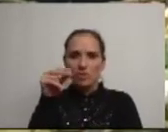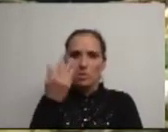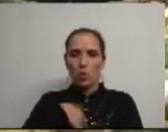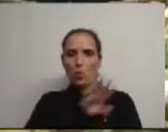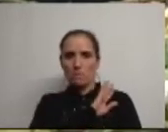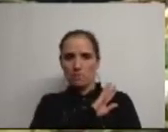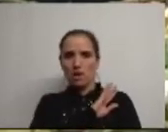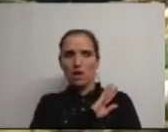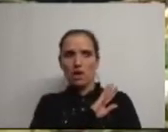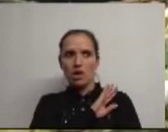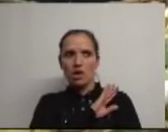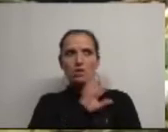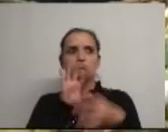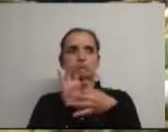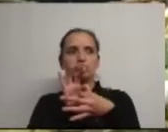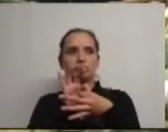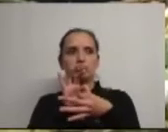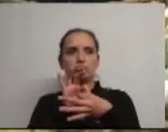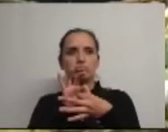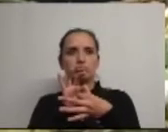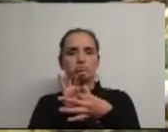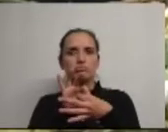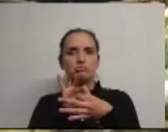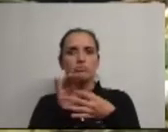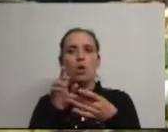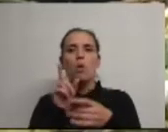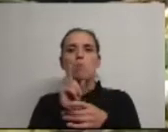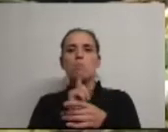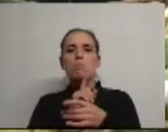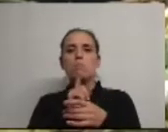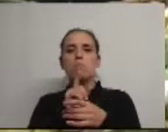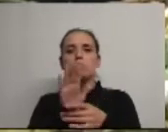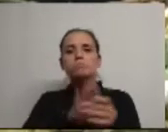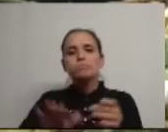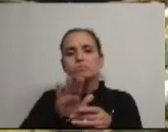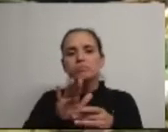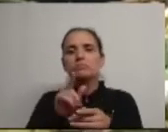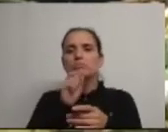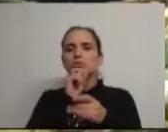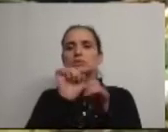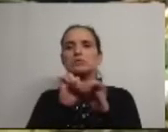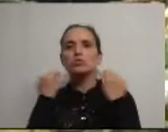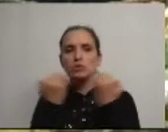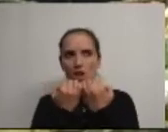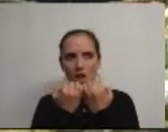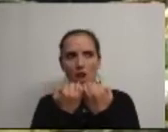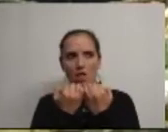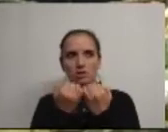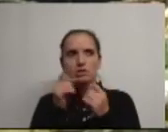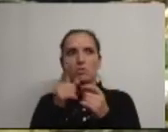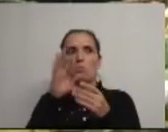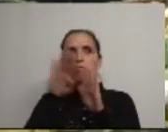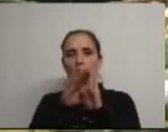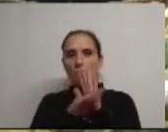Coimbra, sobre poder local e setor solidário, cujo programa se remete em anexo, e que depois